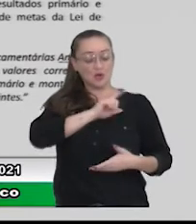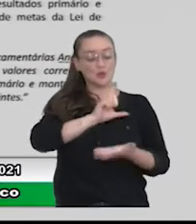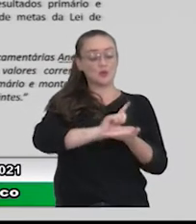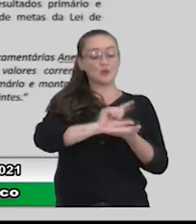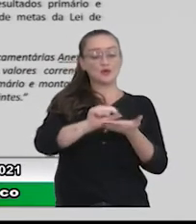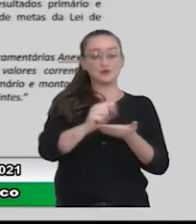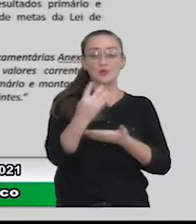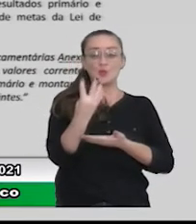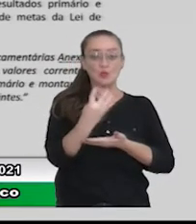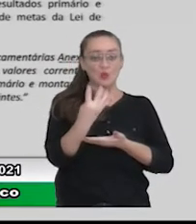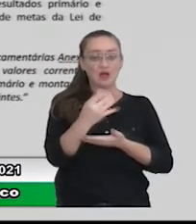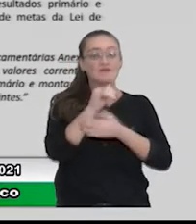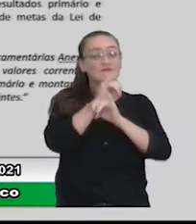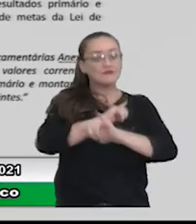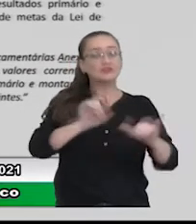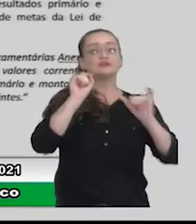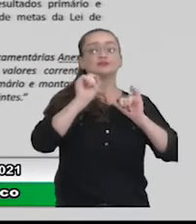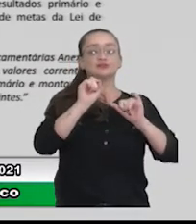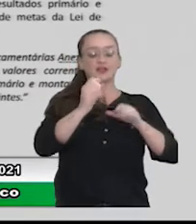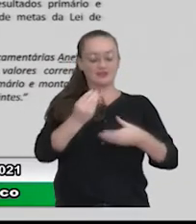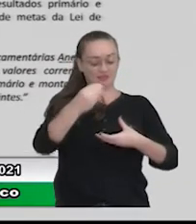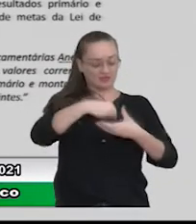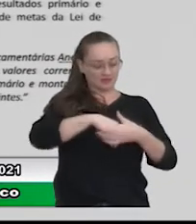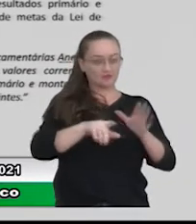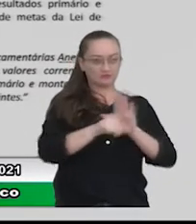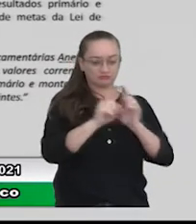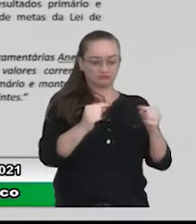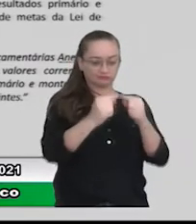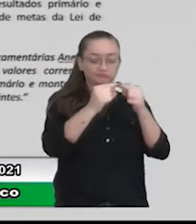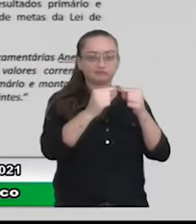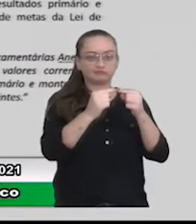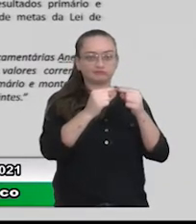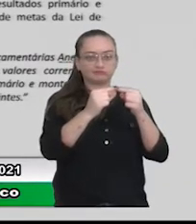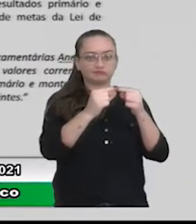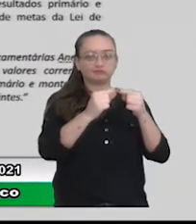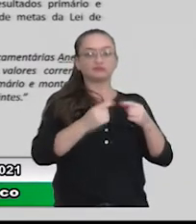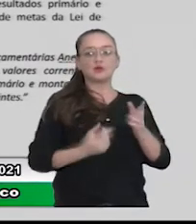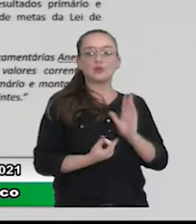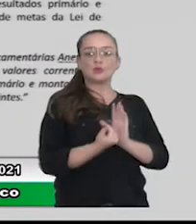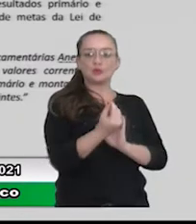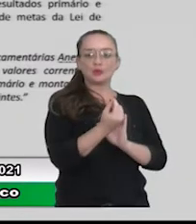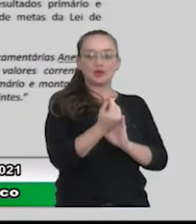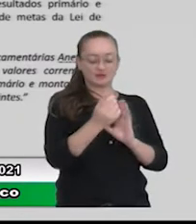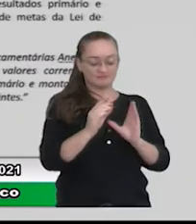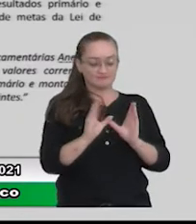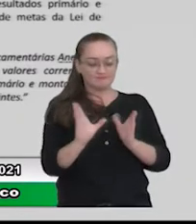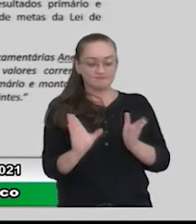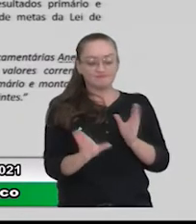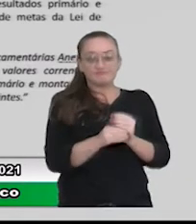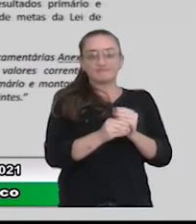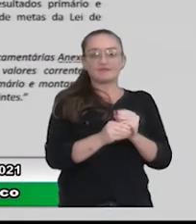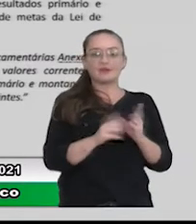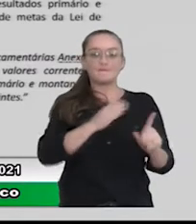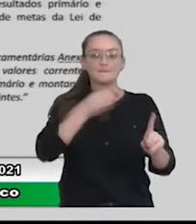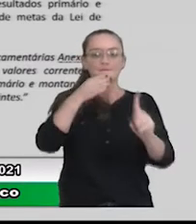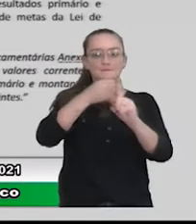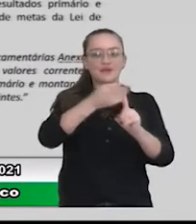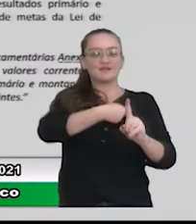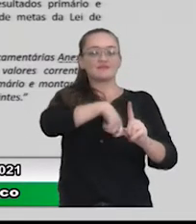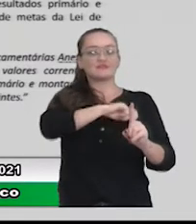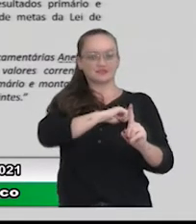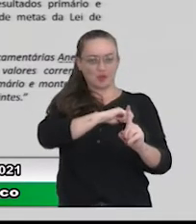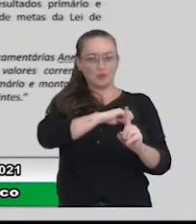4º, ela diz que integrará o projeto de lei de diretrizes orçamentárias o anexo de metas fiscais e que serão